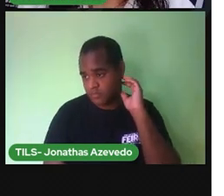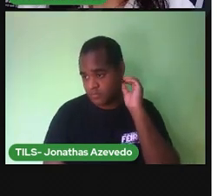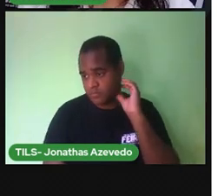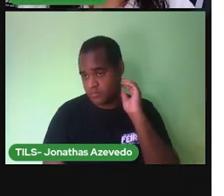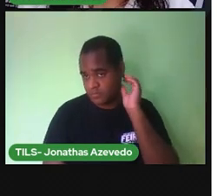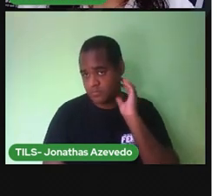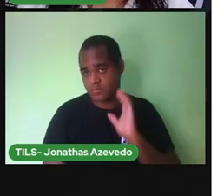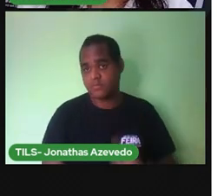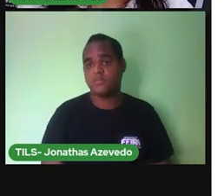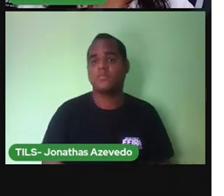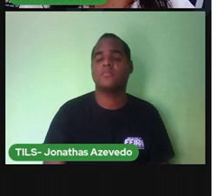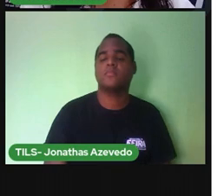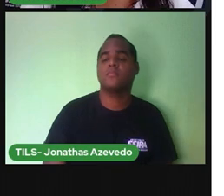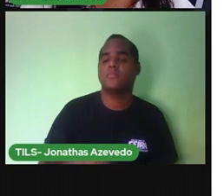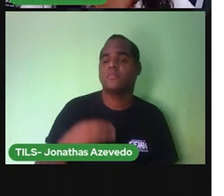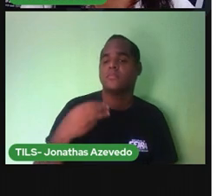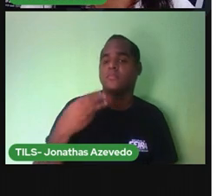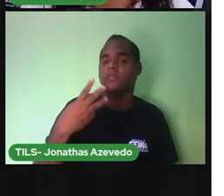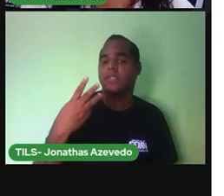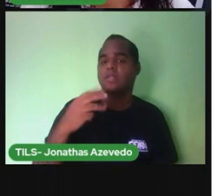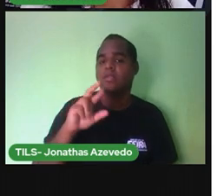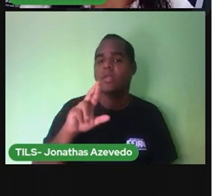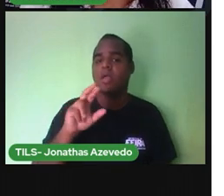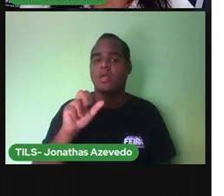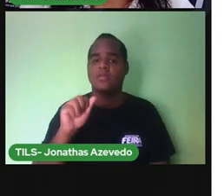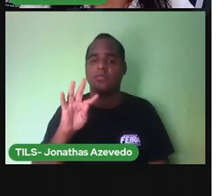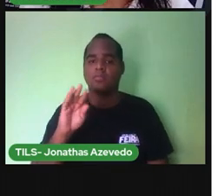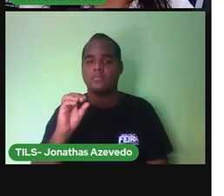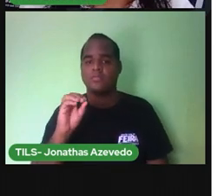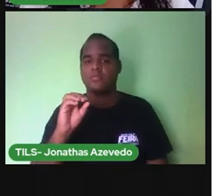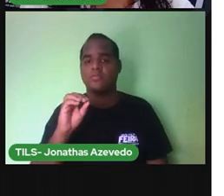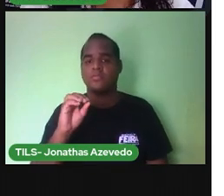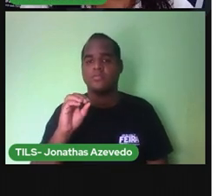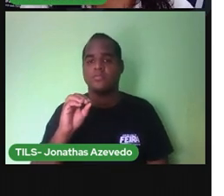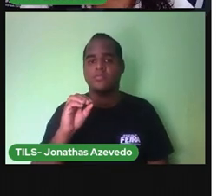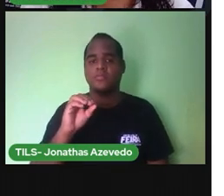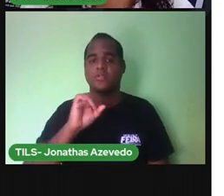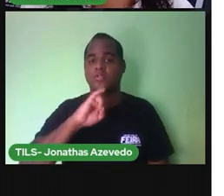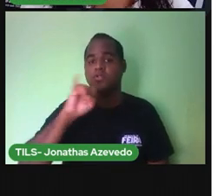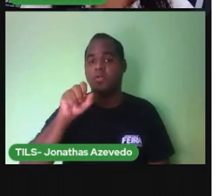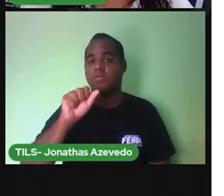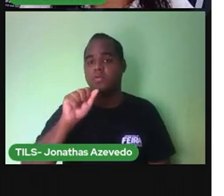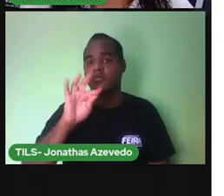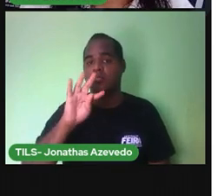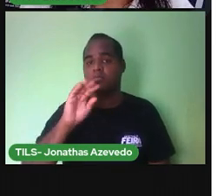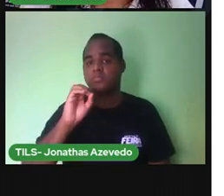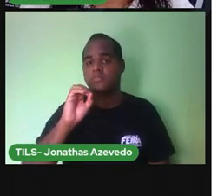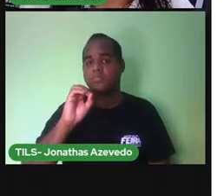Terceira Rato Jato